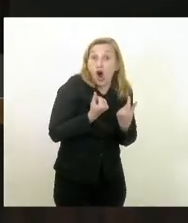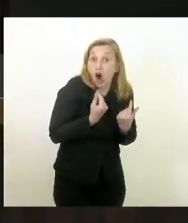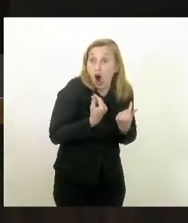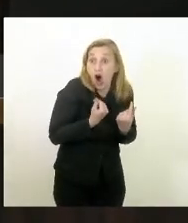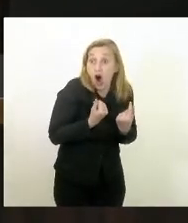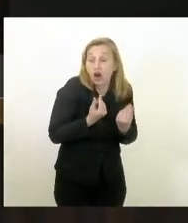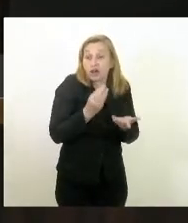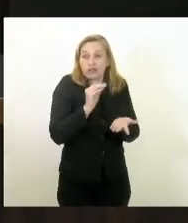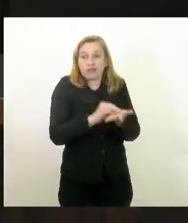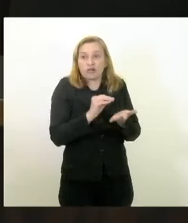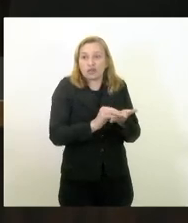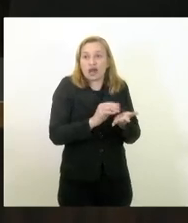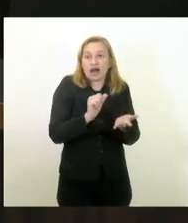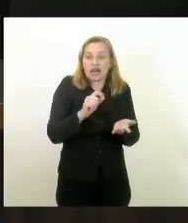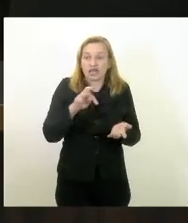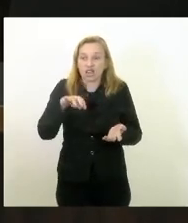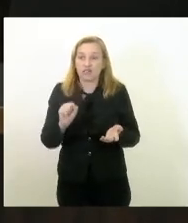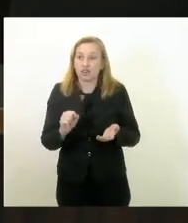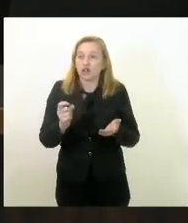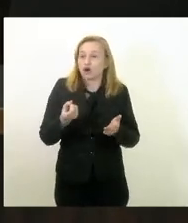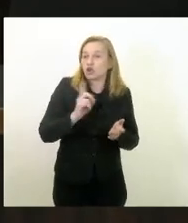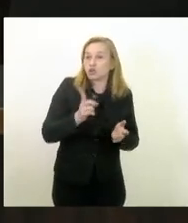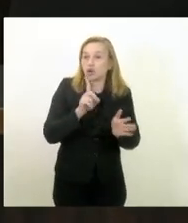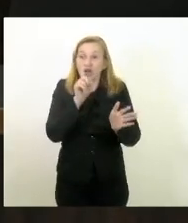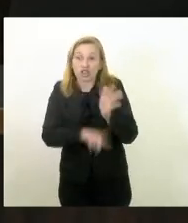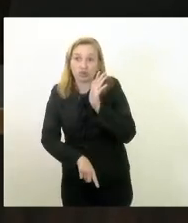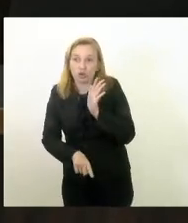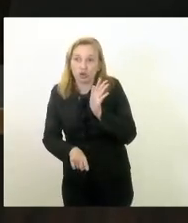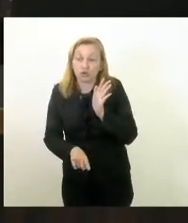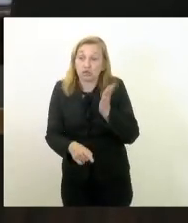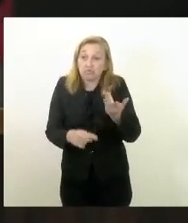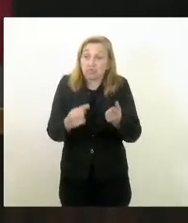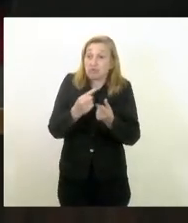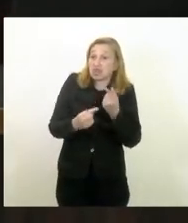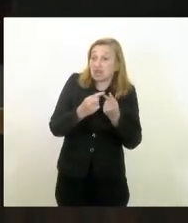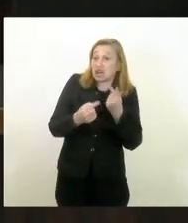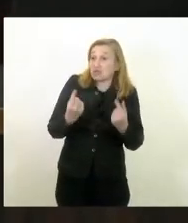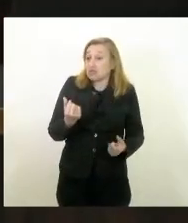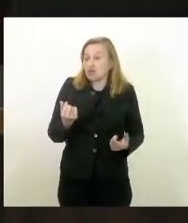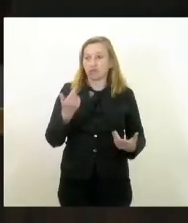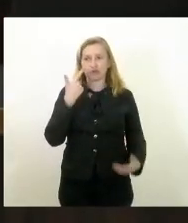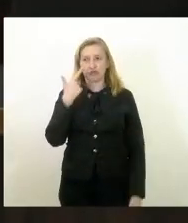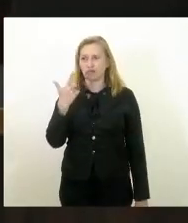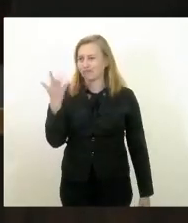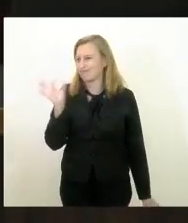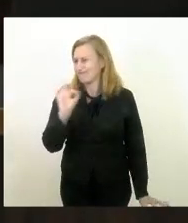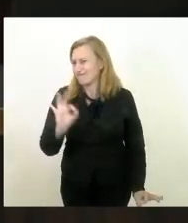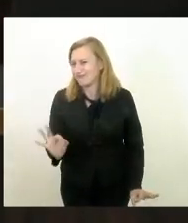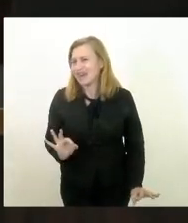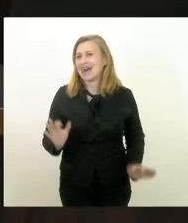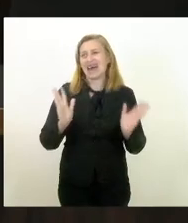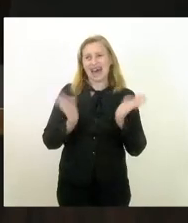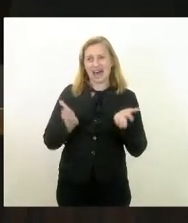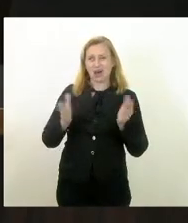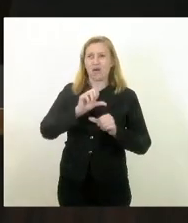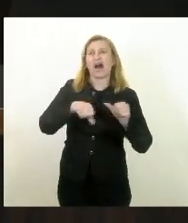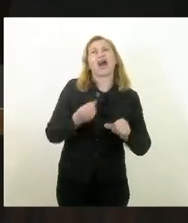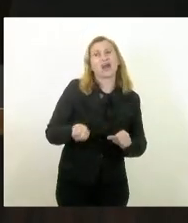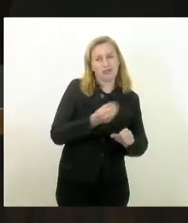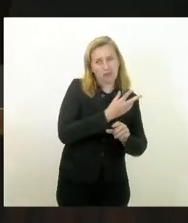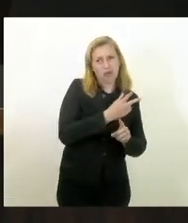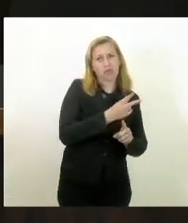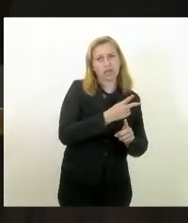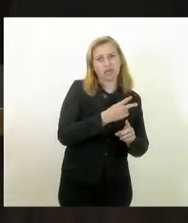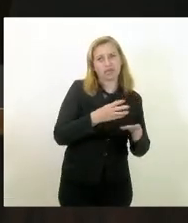faltar ativos no Brasil que o dólar ia cair pela metade do preço nós não vimos nada disso e agora se fala da reforma tributária